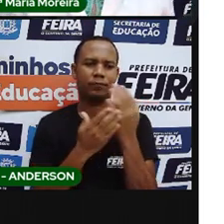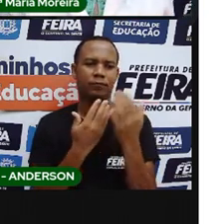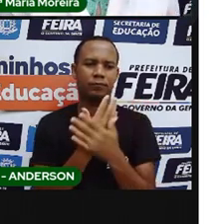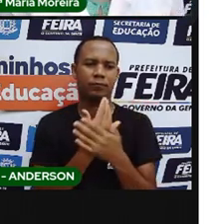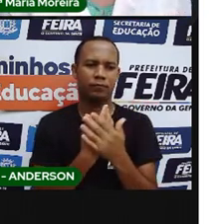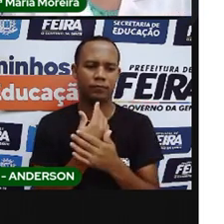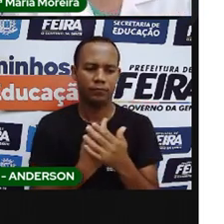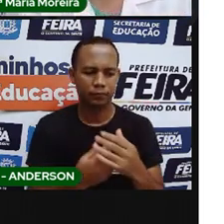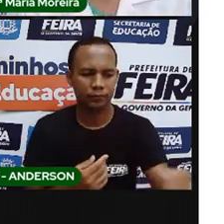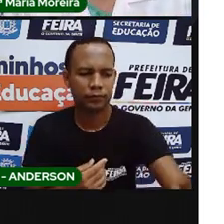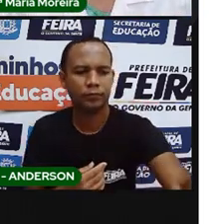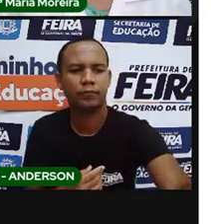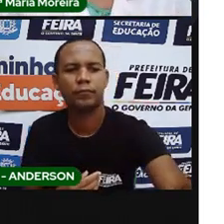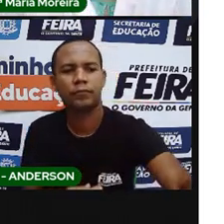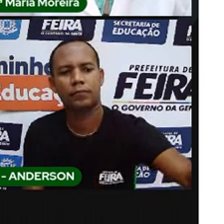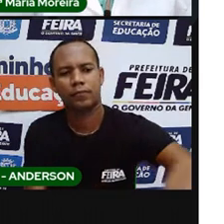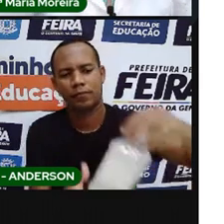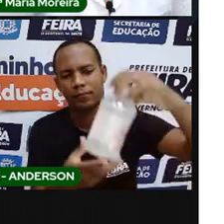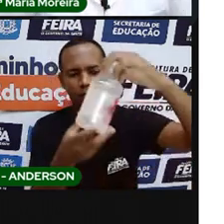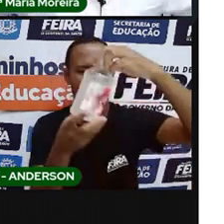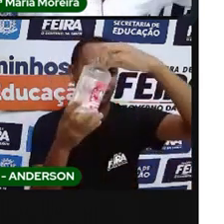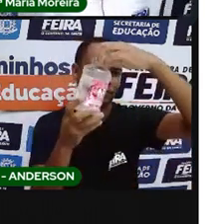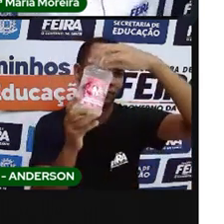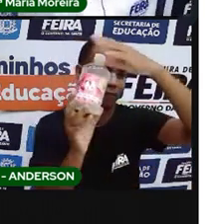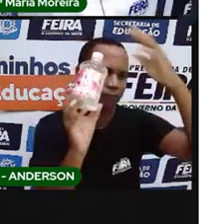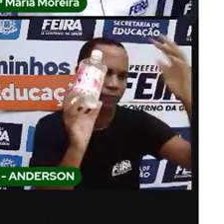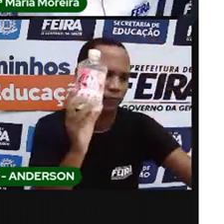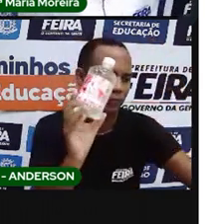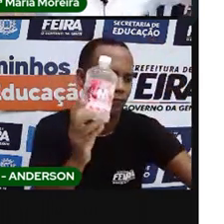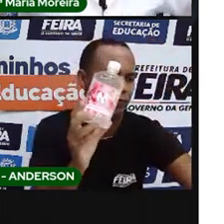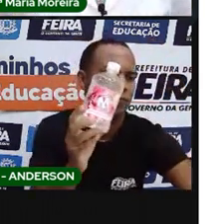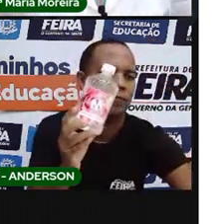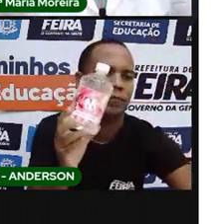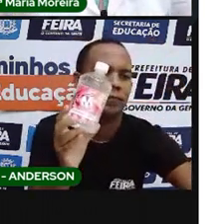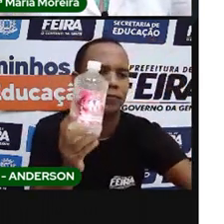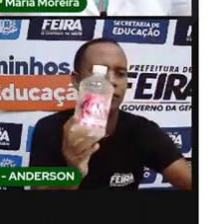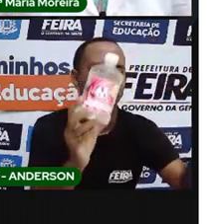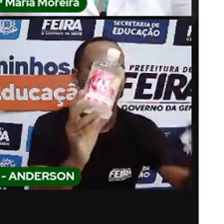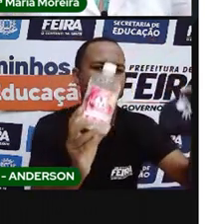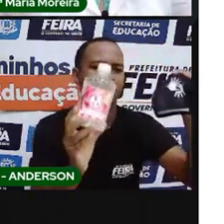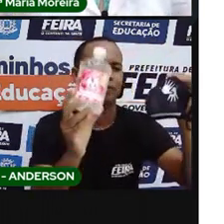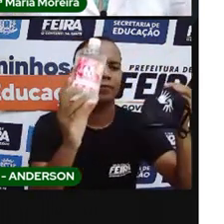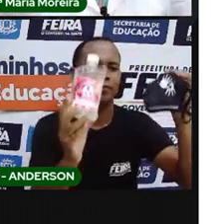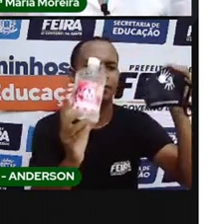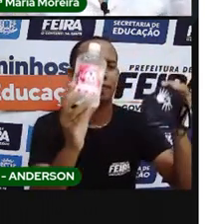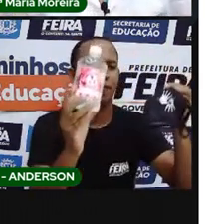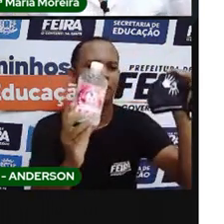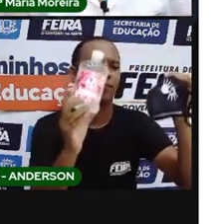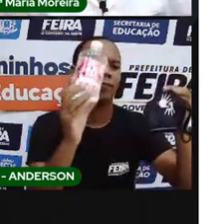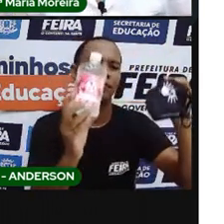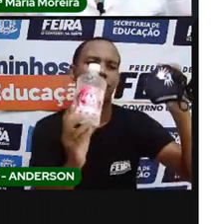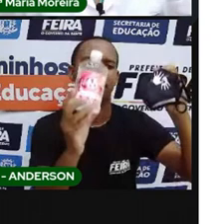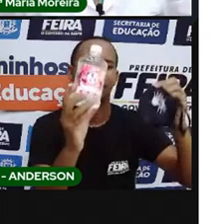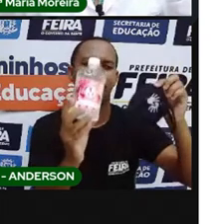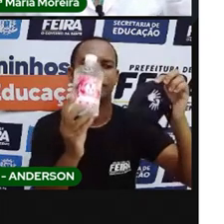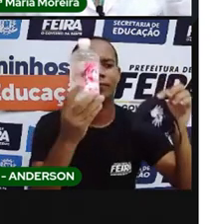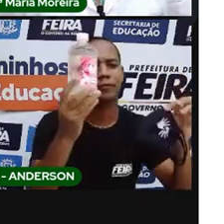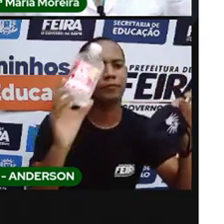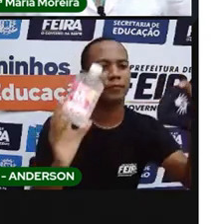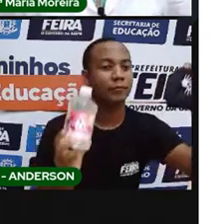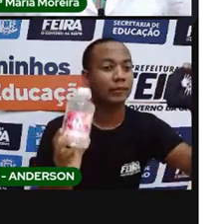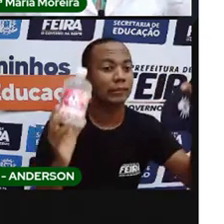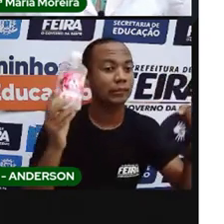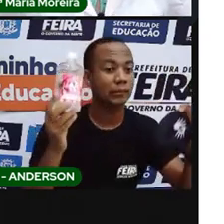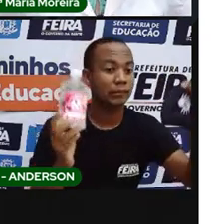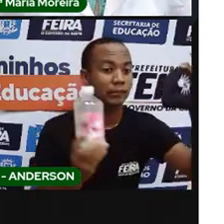mão. E nosso garoto propagando álcool em gel, agora lá anda, usem álcool em gel, usem máscaras que